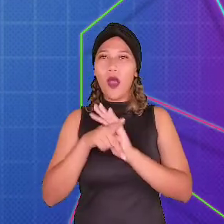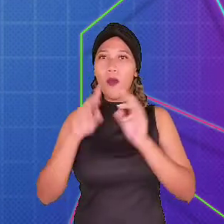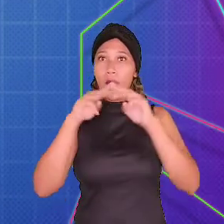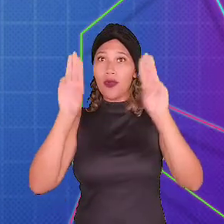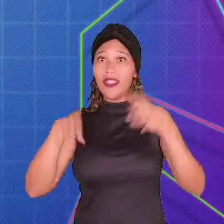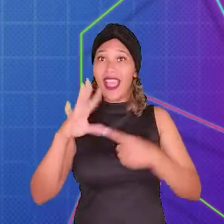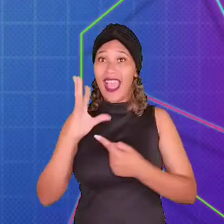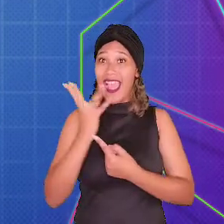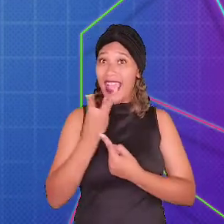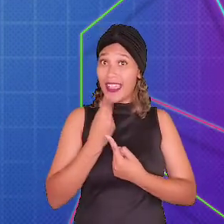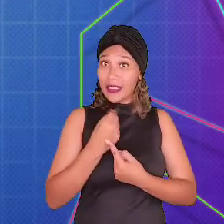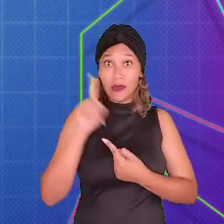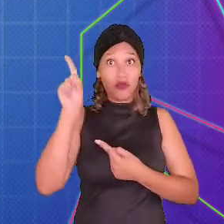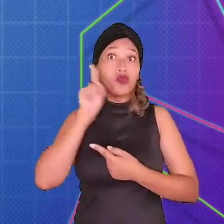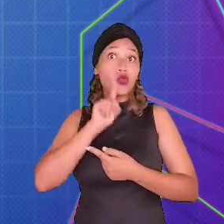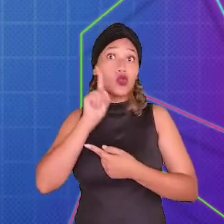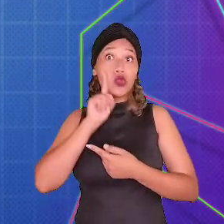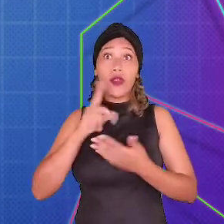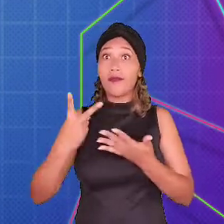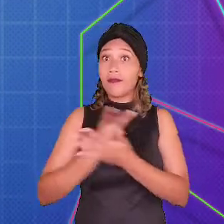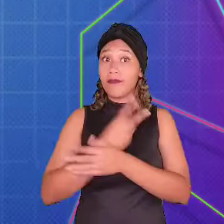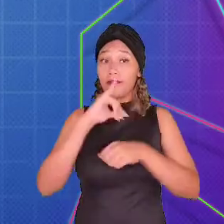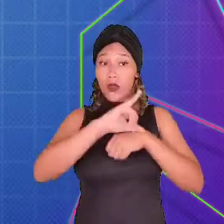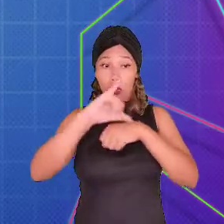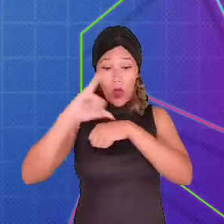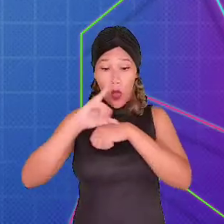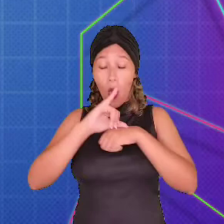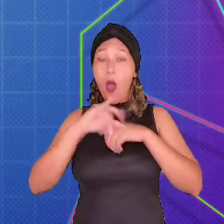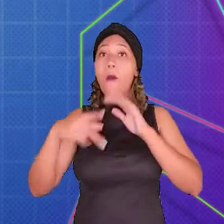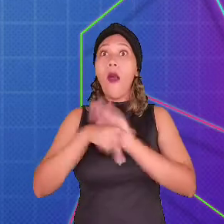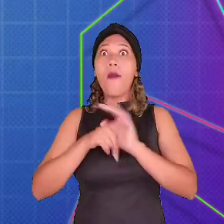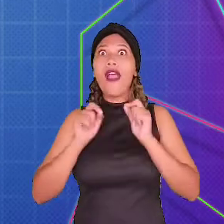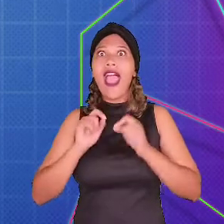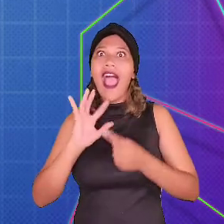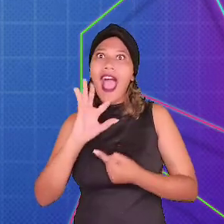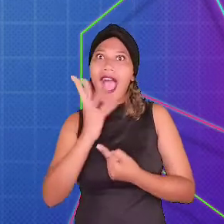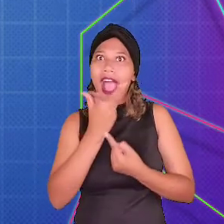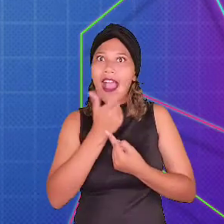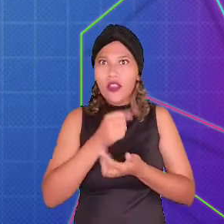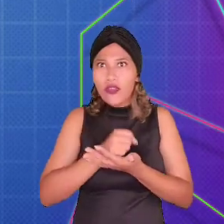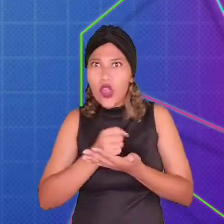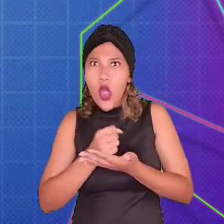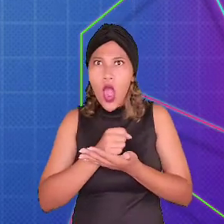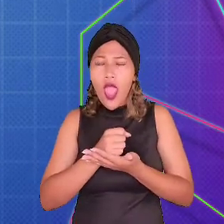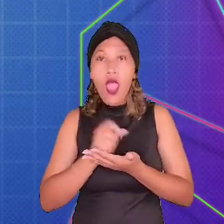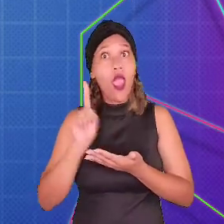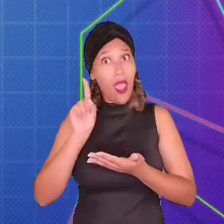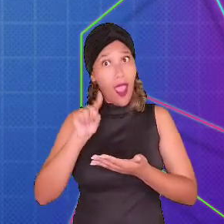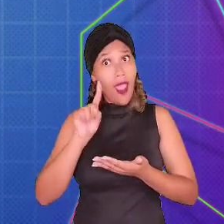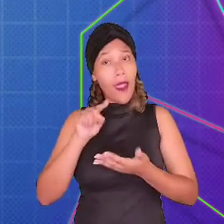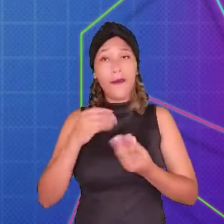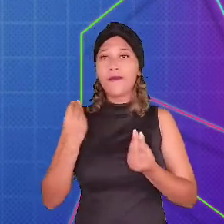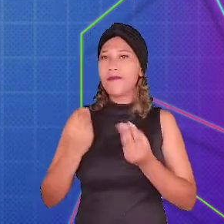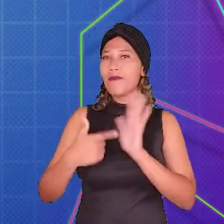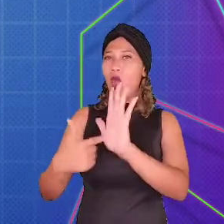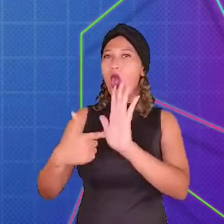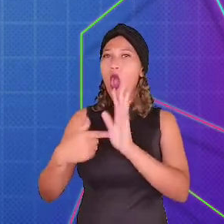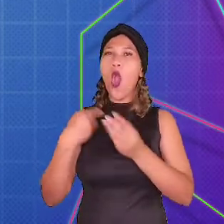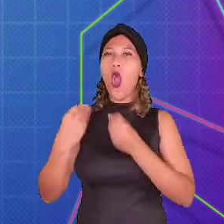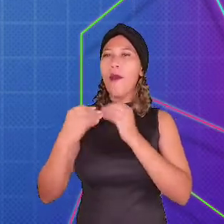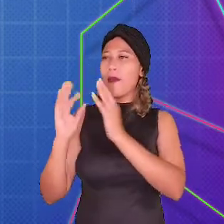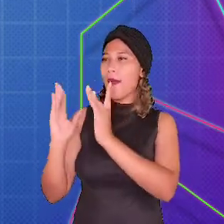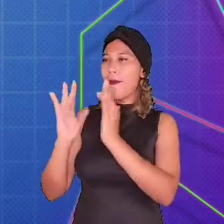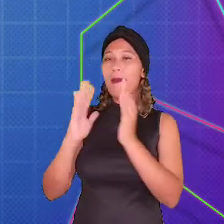Museu de Arte Smithsonian, aconteceu uma exposição chamada A Arte dos Videogames. A ideia era apresentar como os jogos